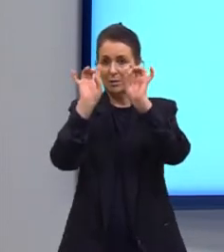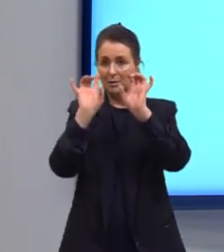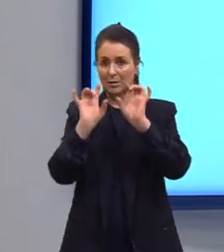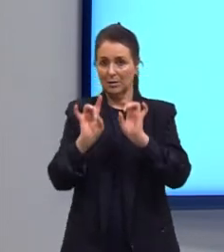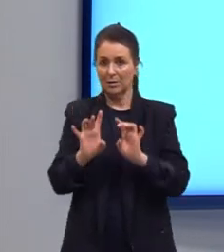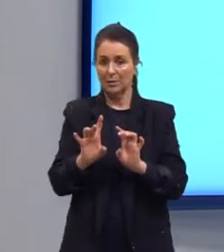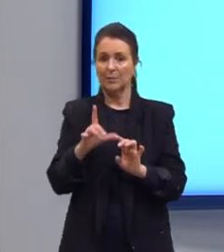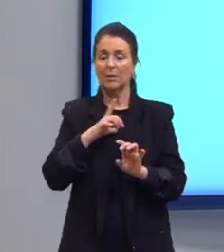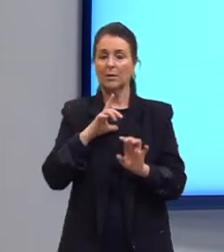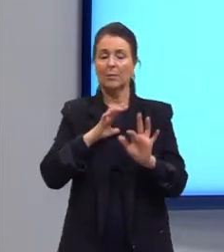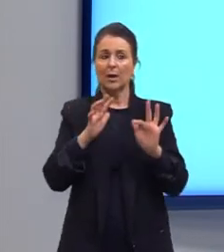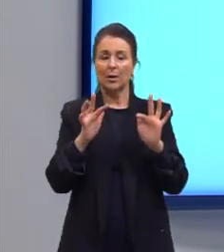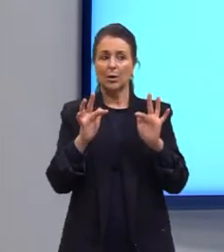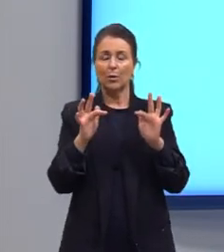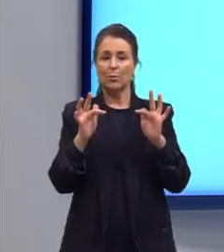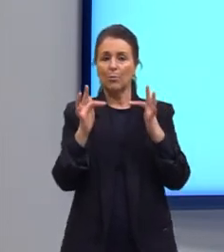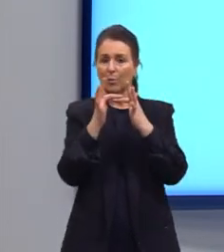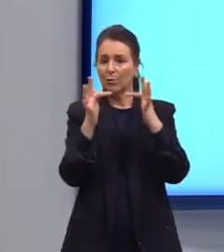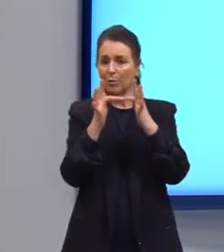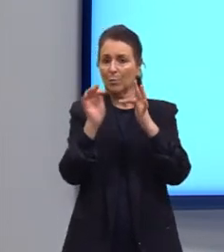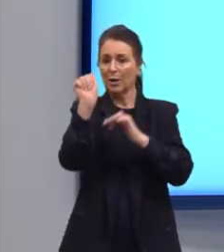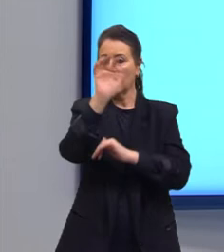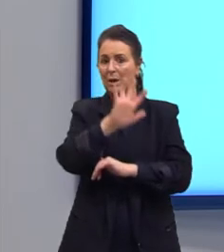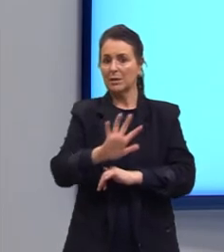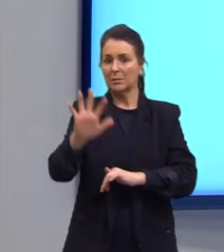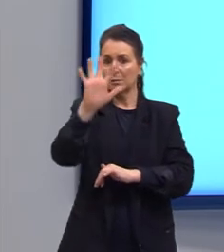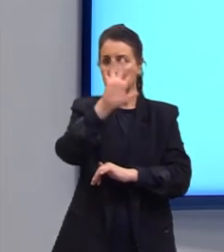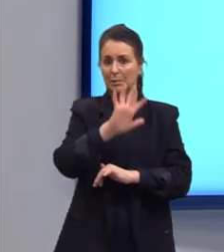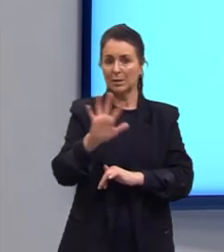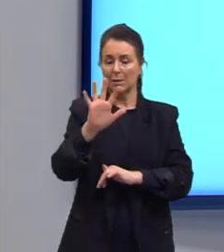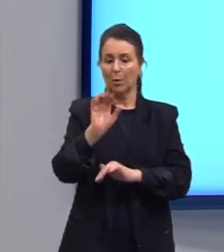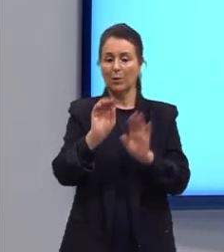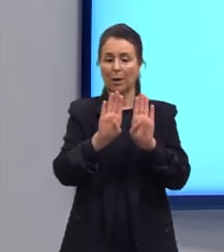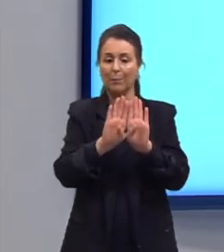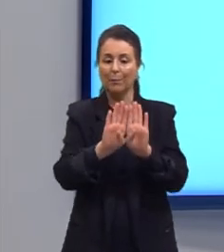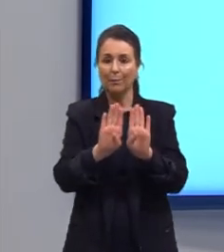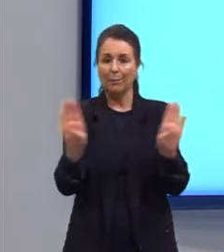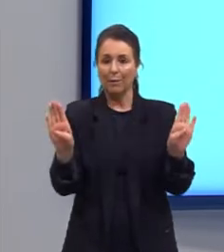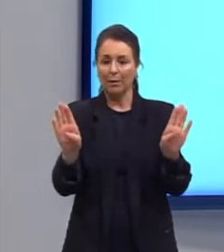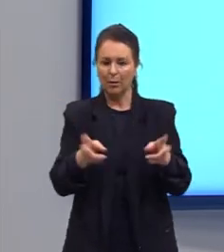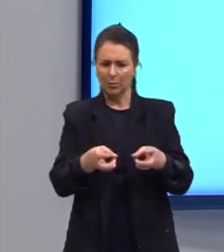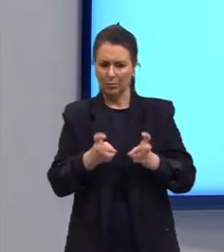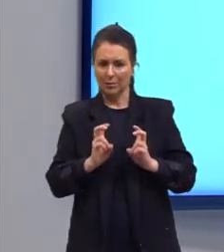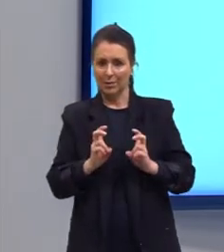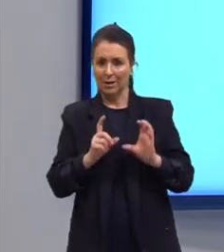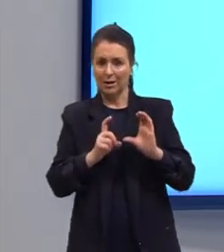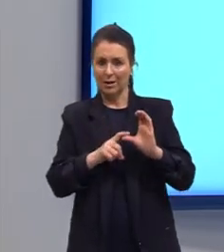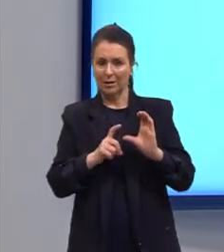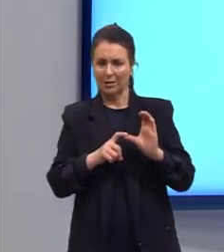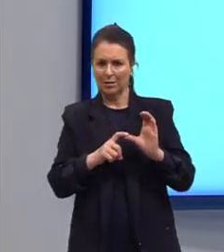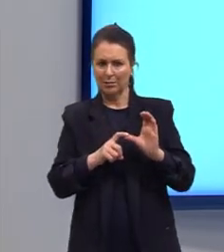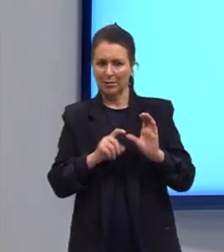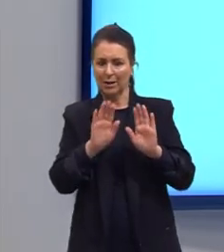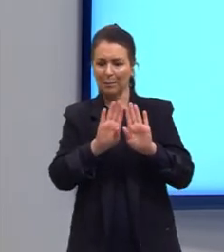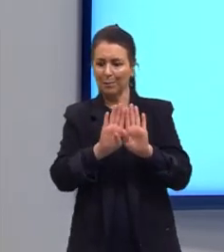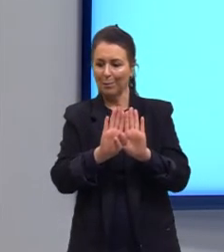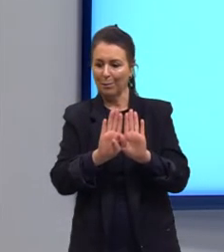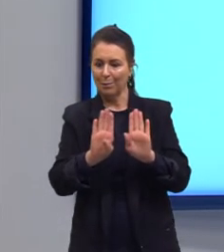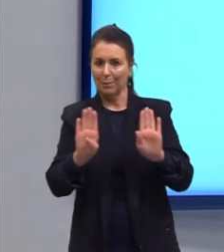na forma de um espacial. Porque a plana eu consigo perceber na cadeia carbônica, num plano.